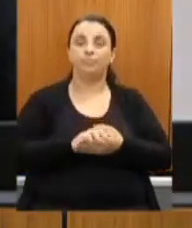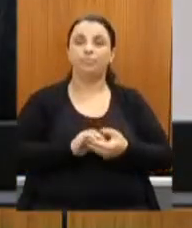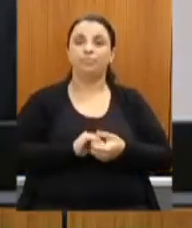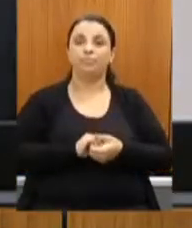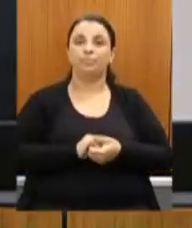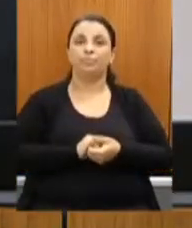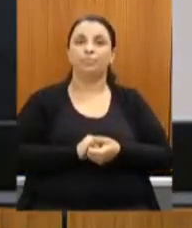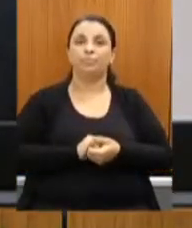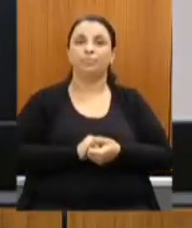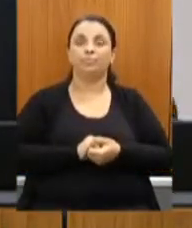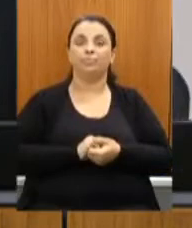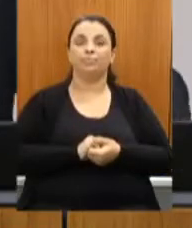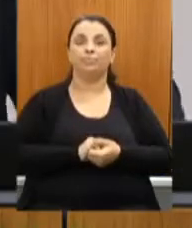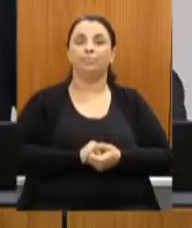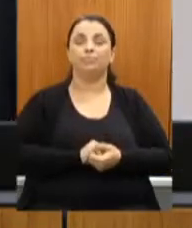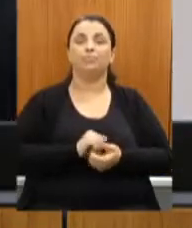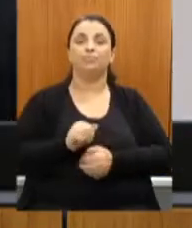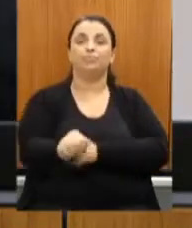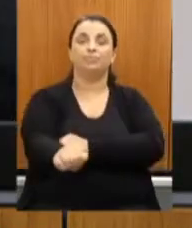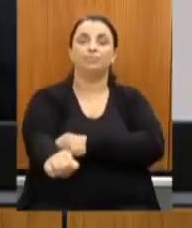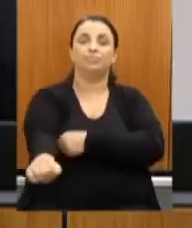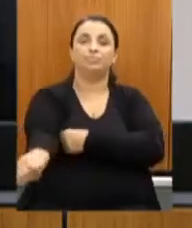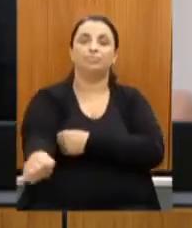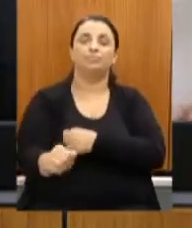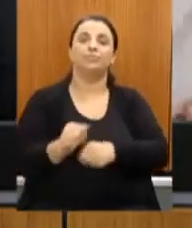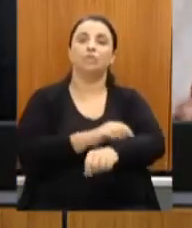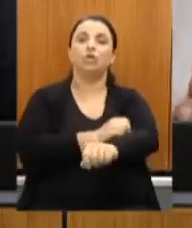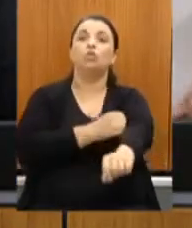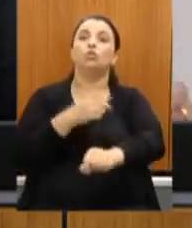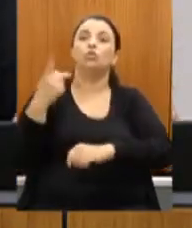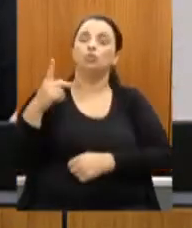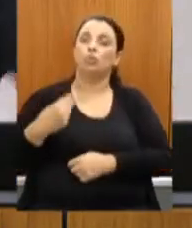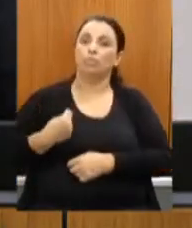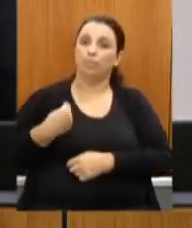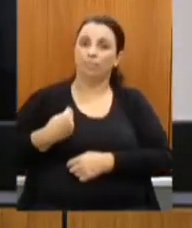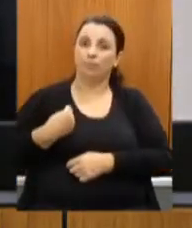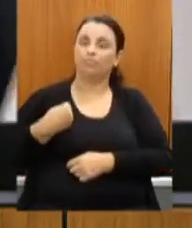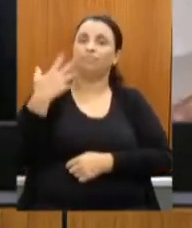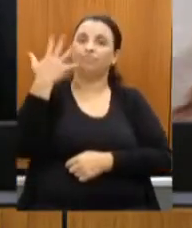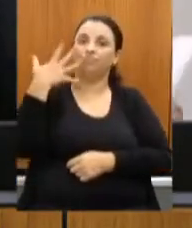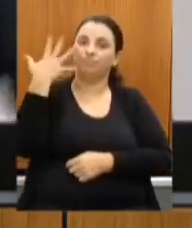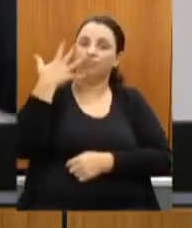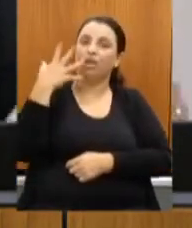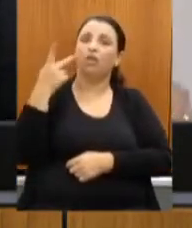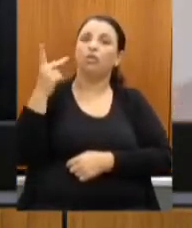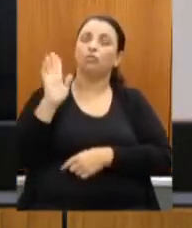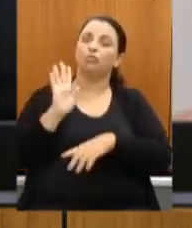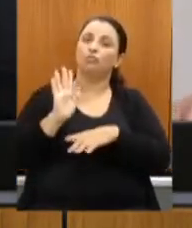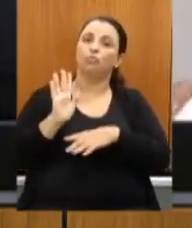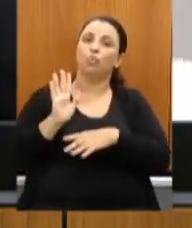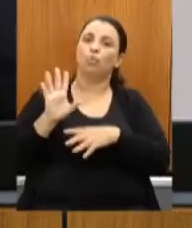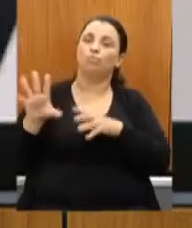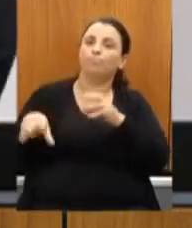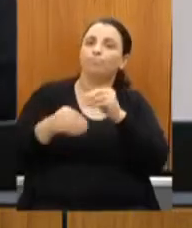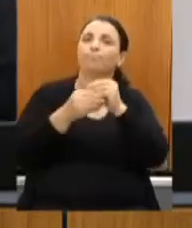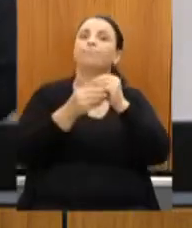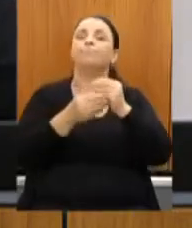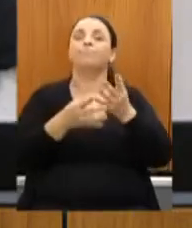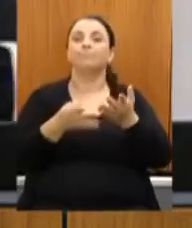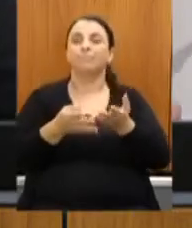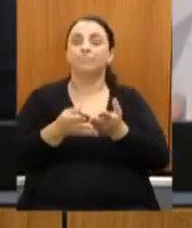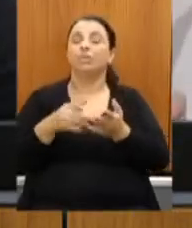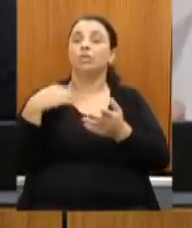pela sua participação, pela sua colaboração e com certeza